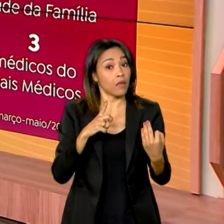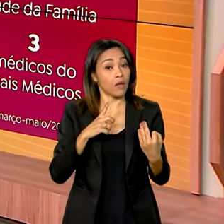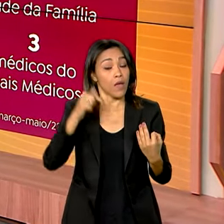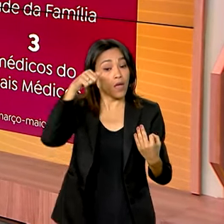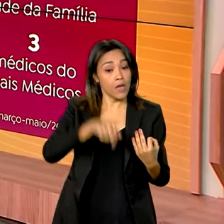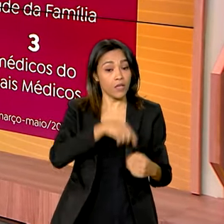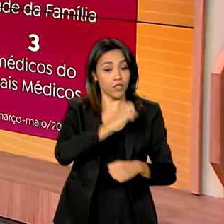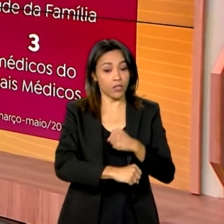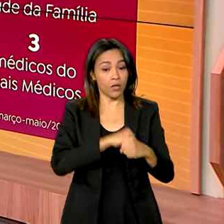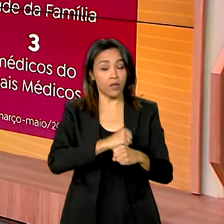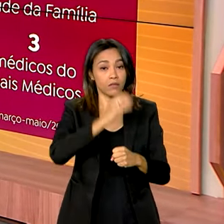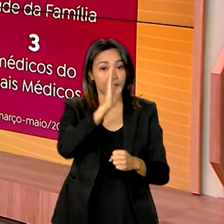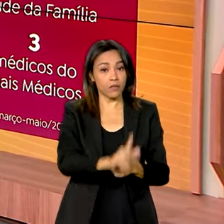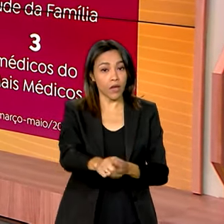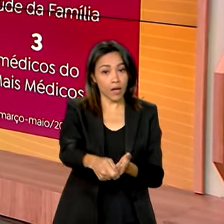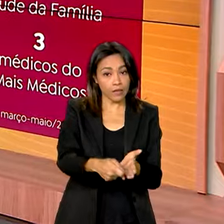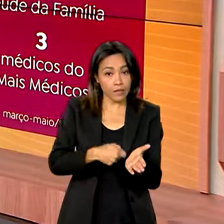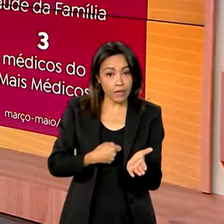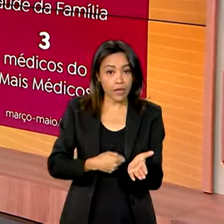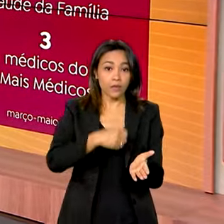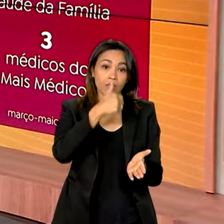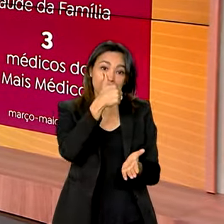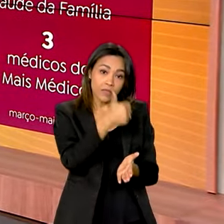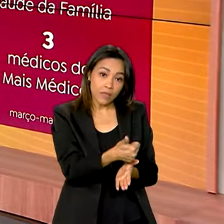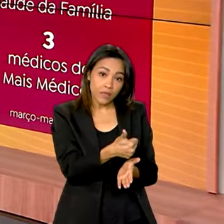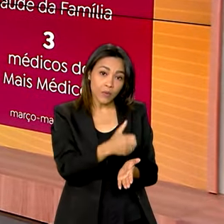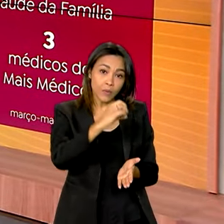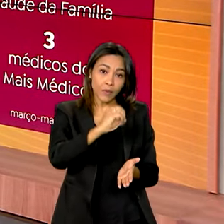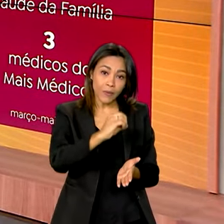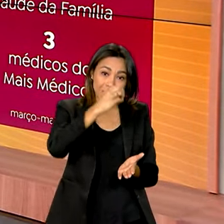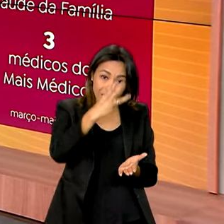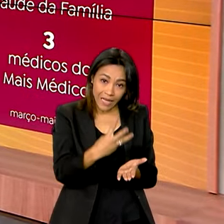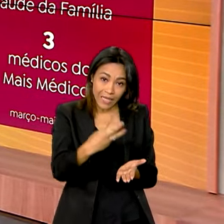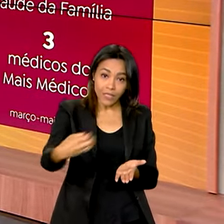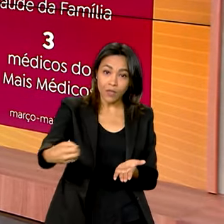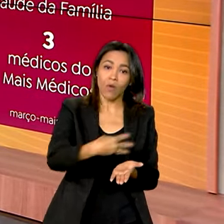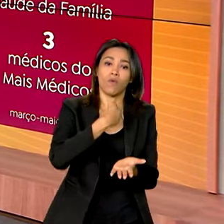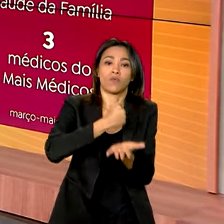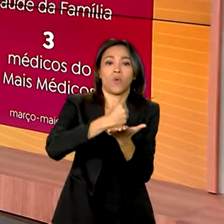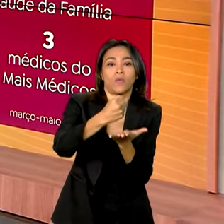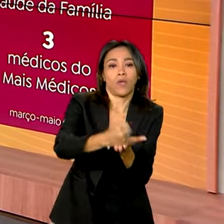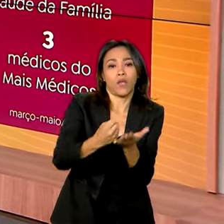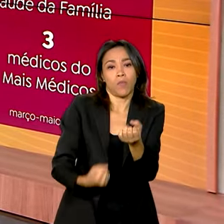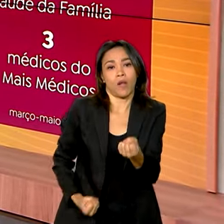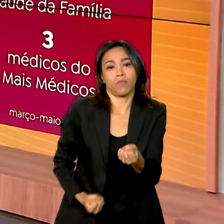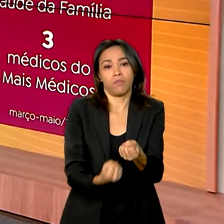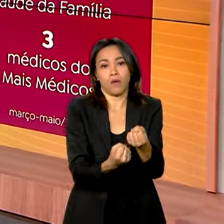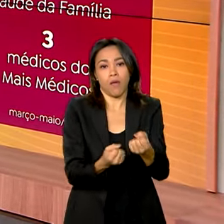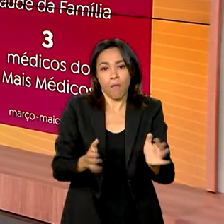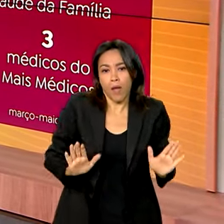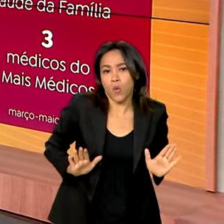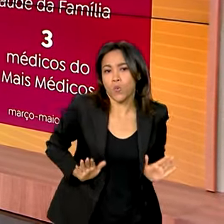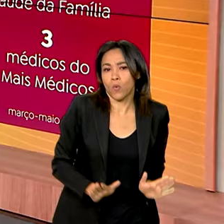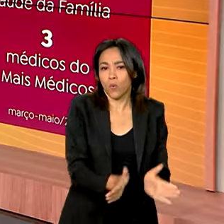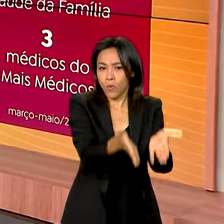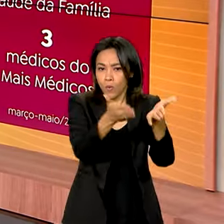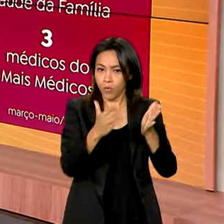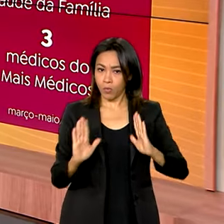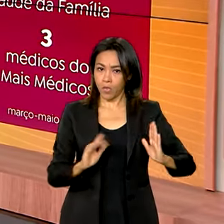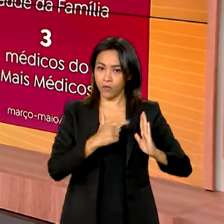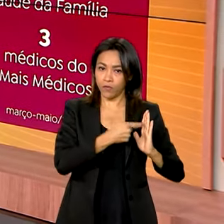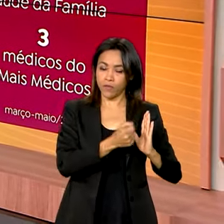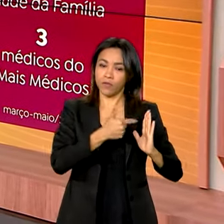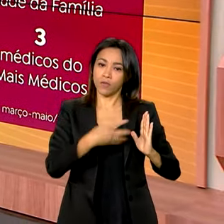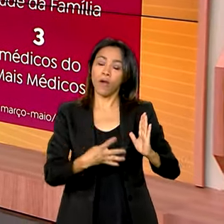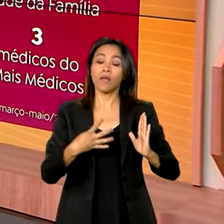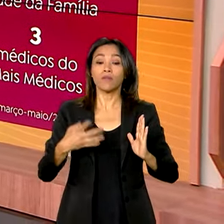foram assinados 103 novos contratos para financiar a produção em 2024. O volume